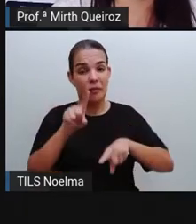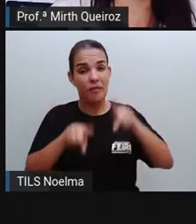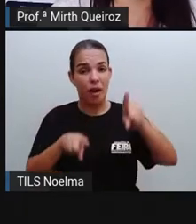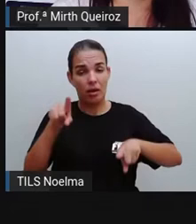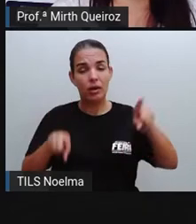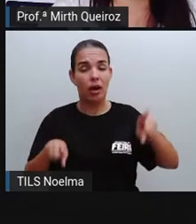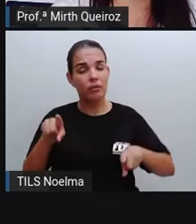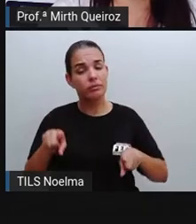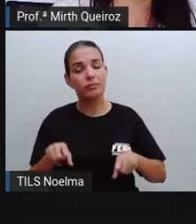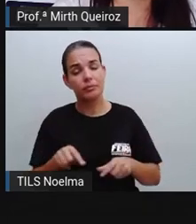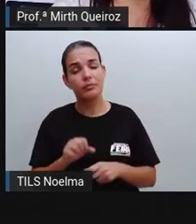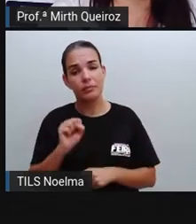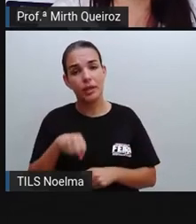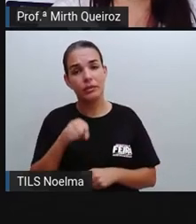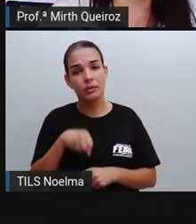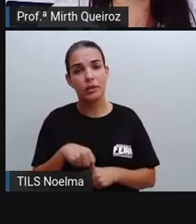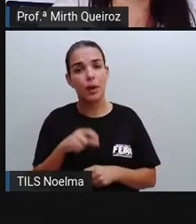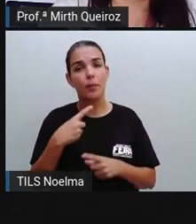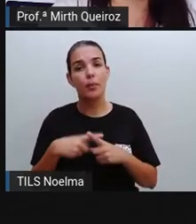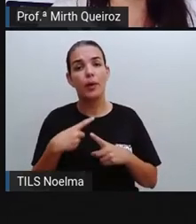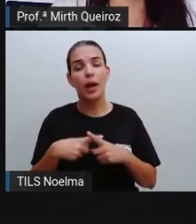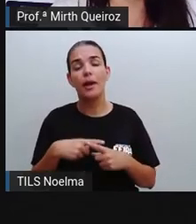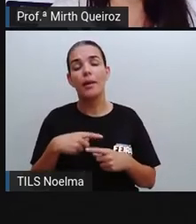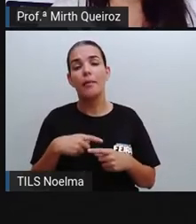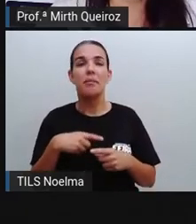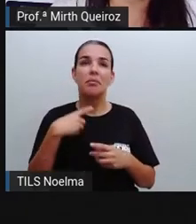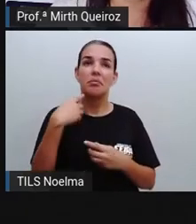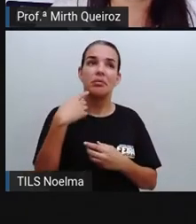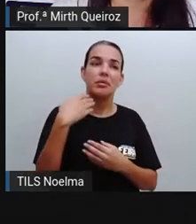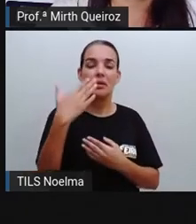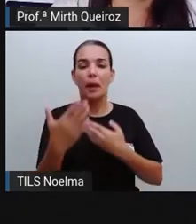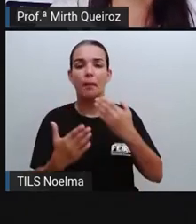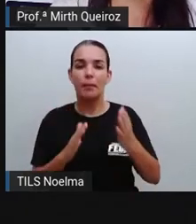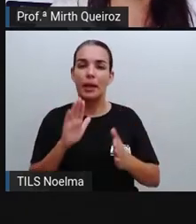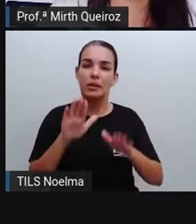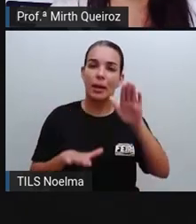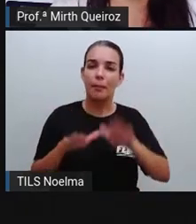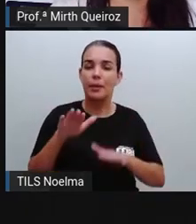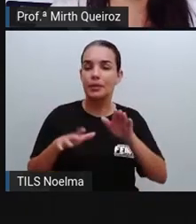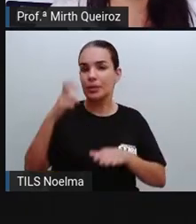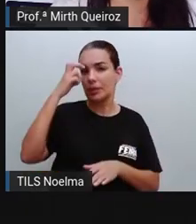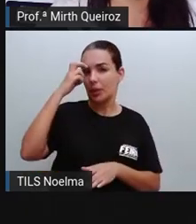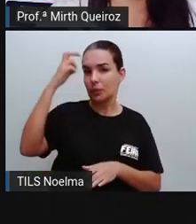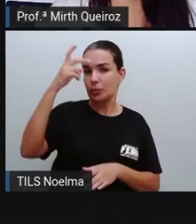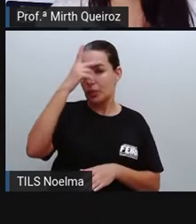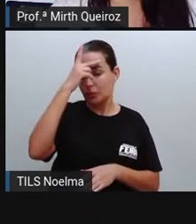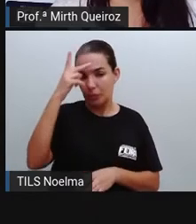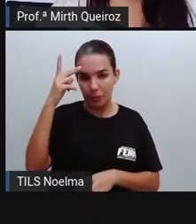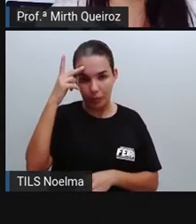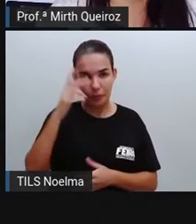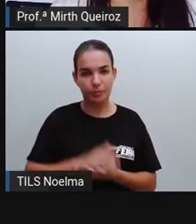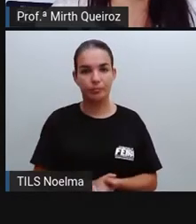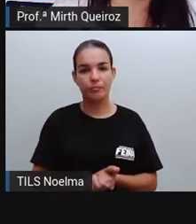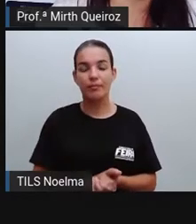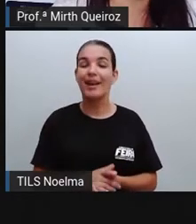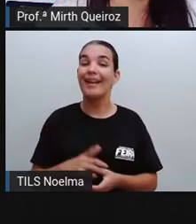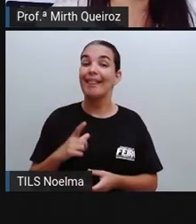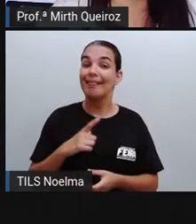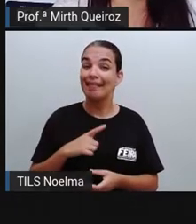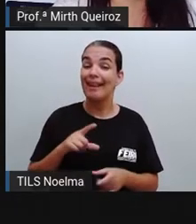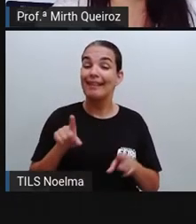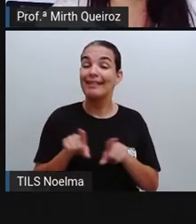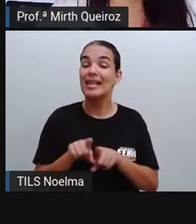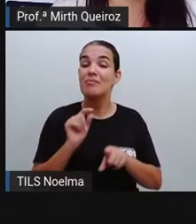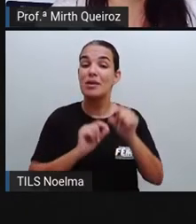de acordo com a cultura de um povo. Sofrem alterações ao longo do tempo, ao serem repassadas